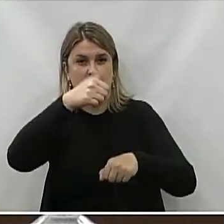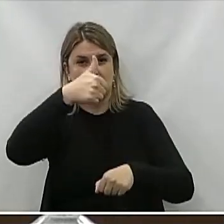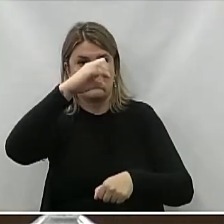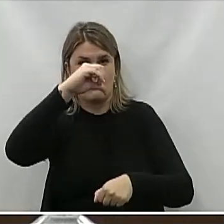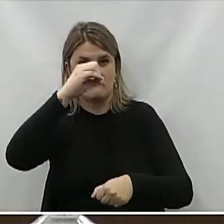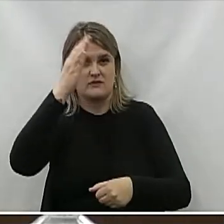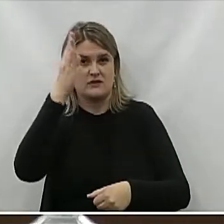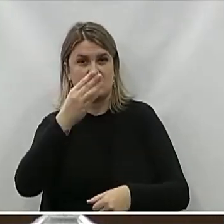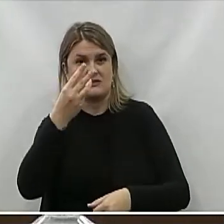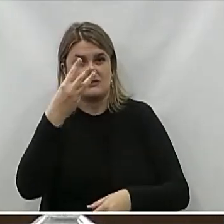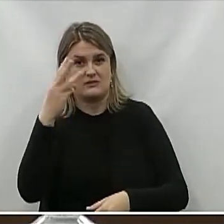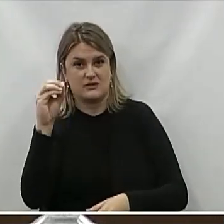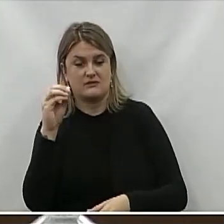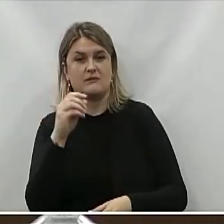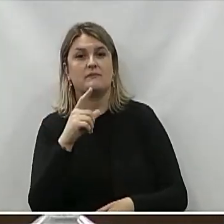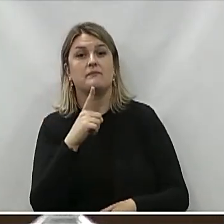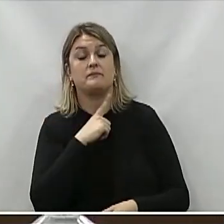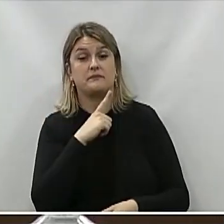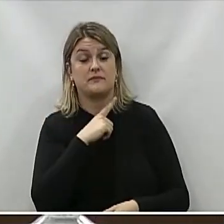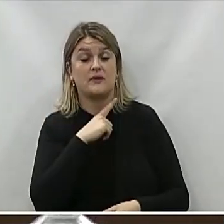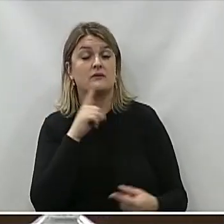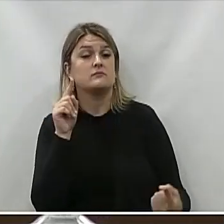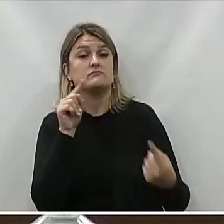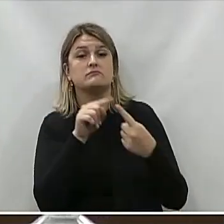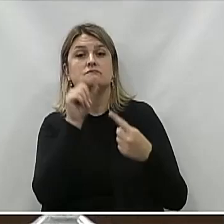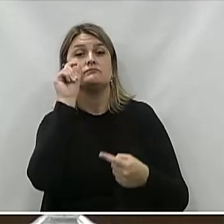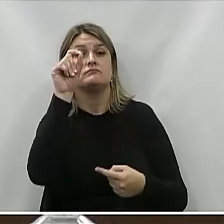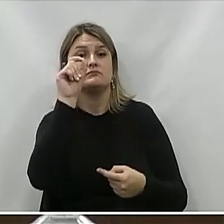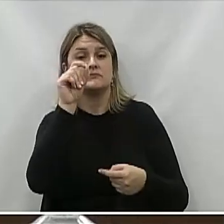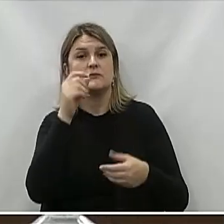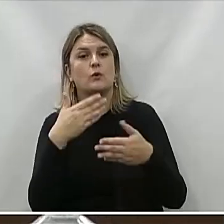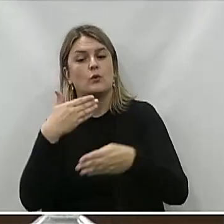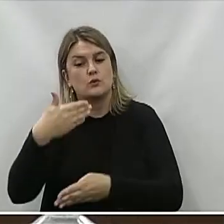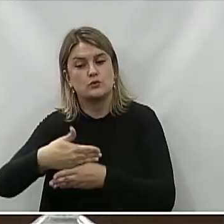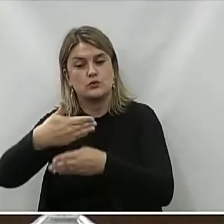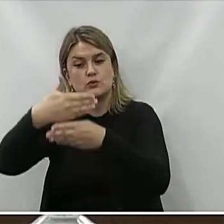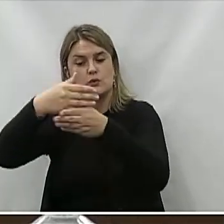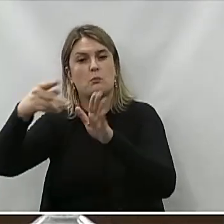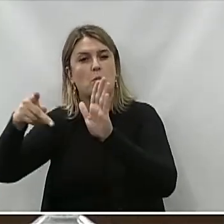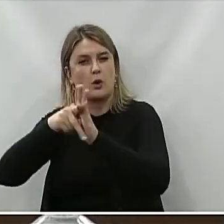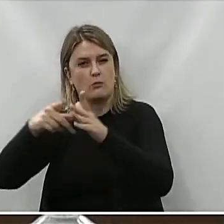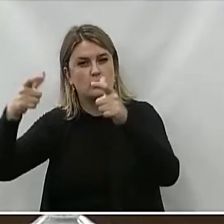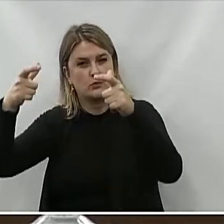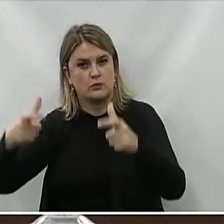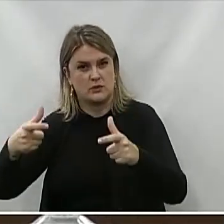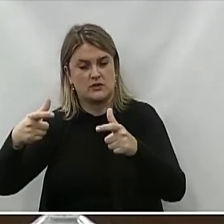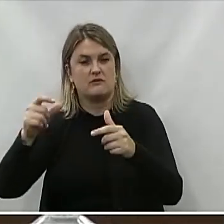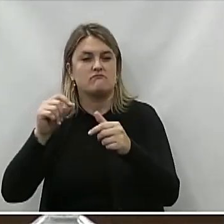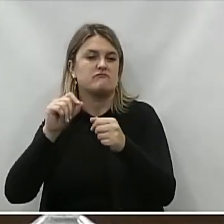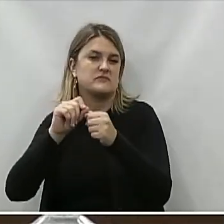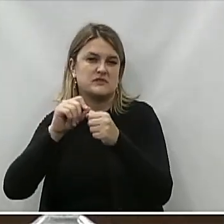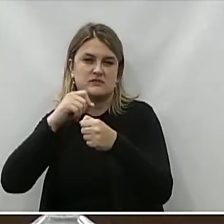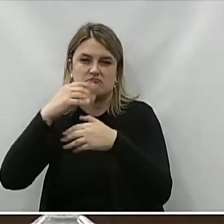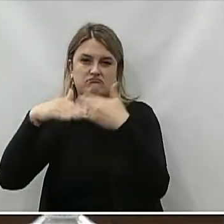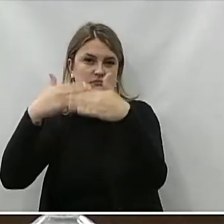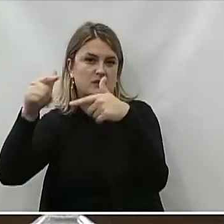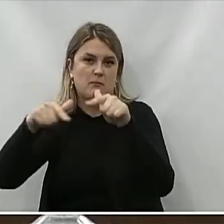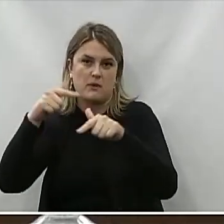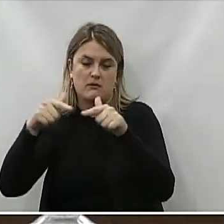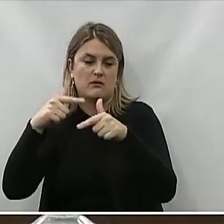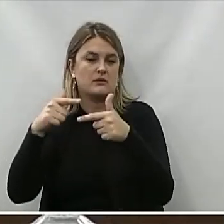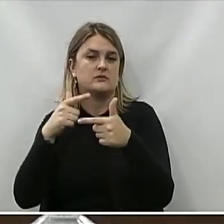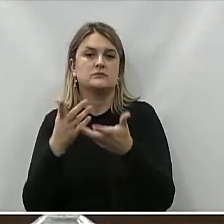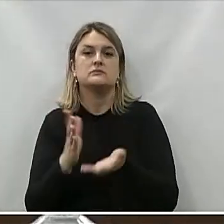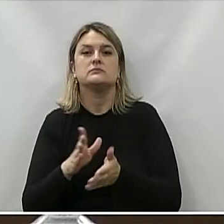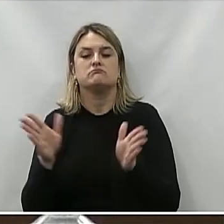E elas têm Por intenção Criar uma sede própria Para fazer os trabalhos E acomodar As